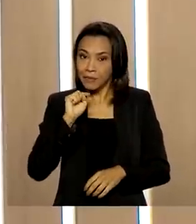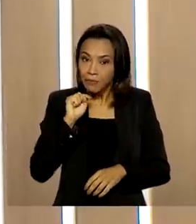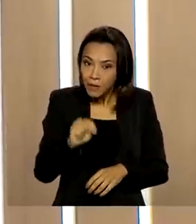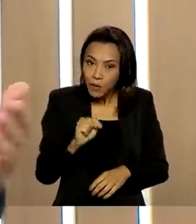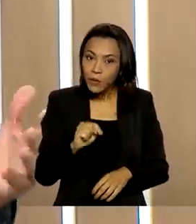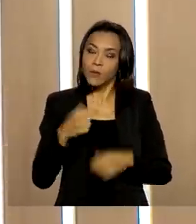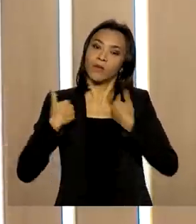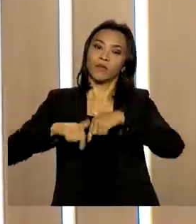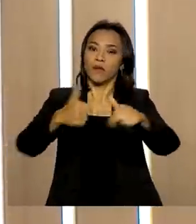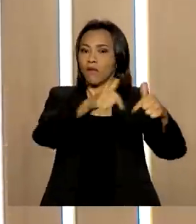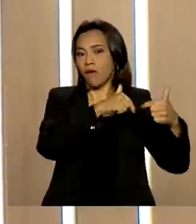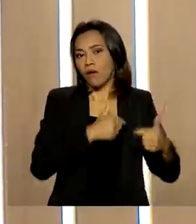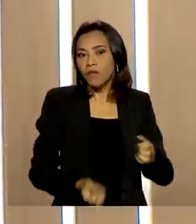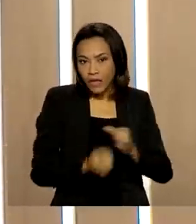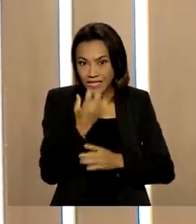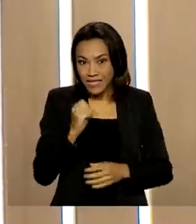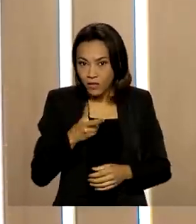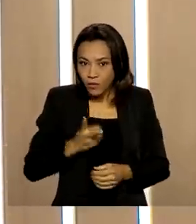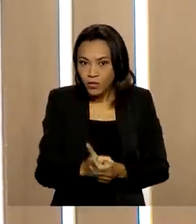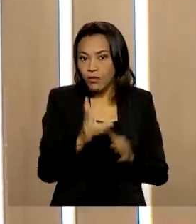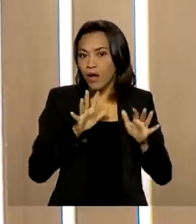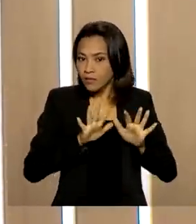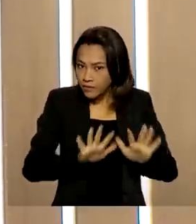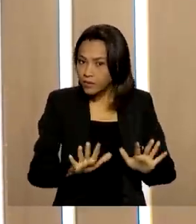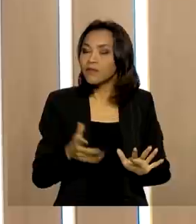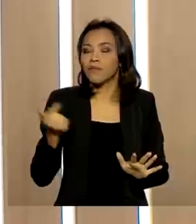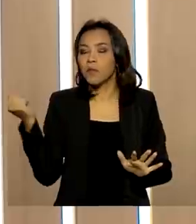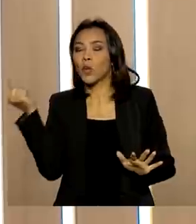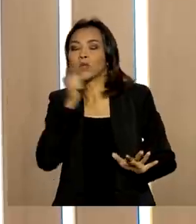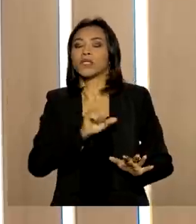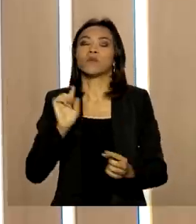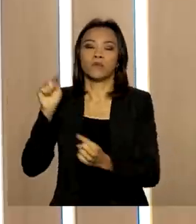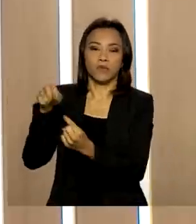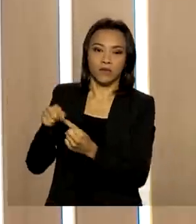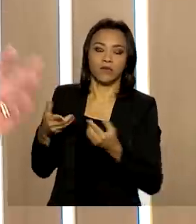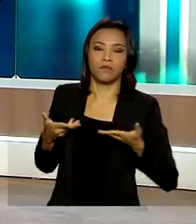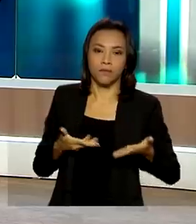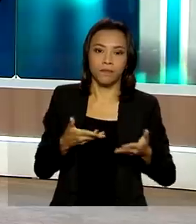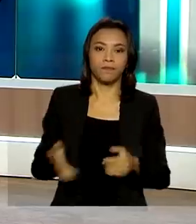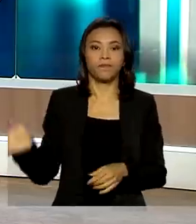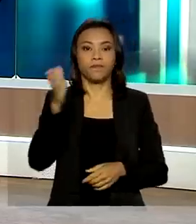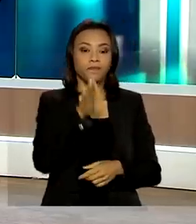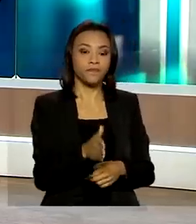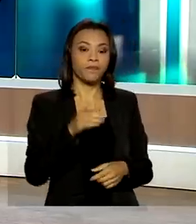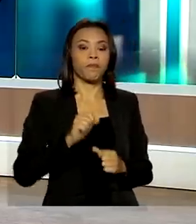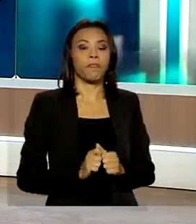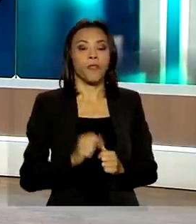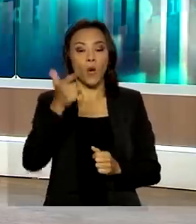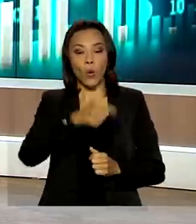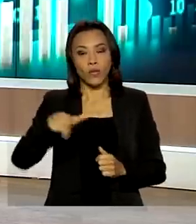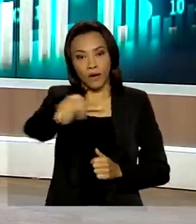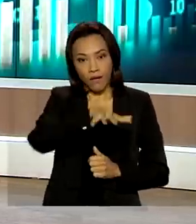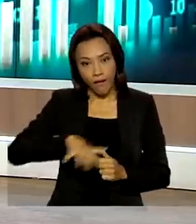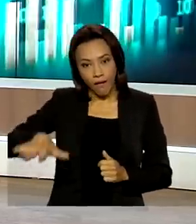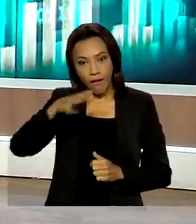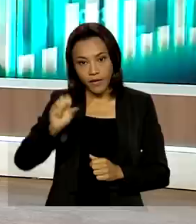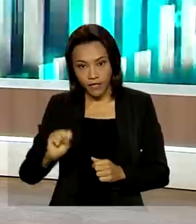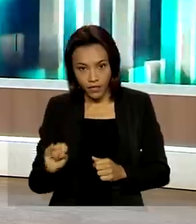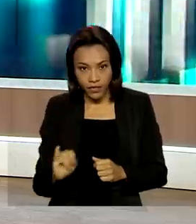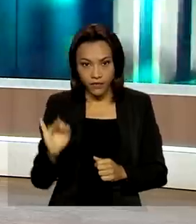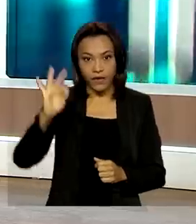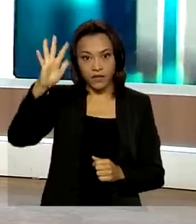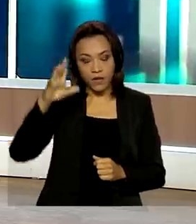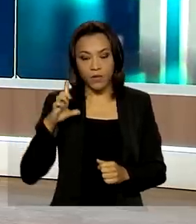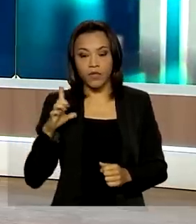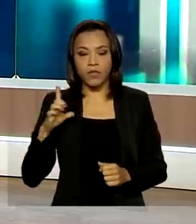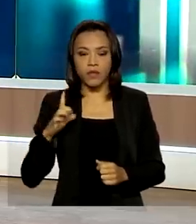E se mantido esse ritmo, então, não será difícil alcançar essa meta. Já na área de inflação, nós temos